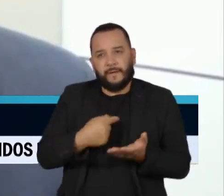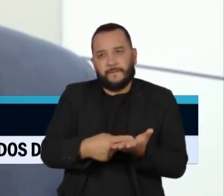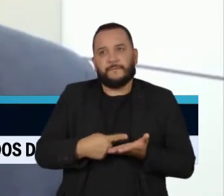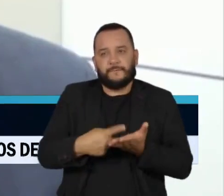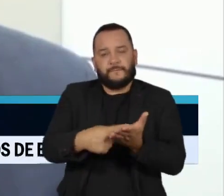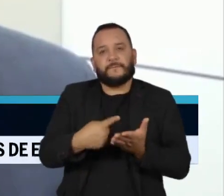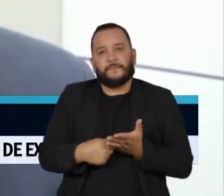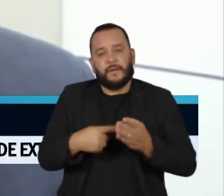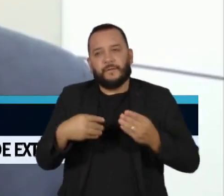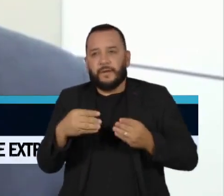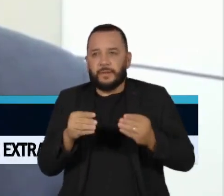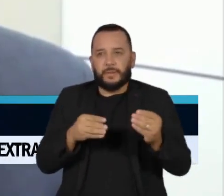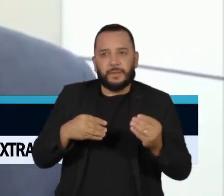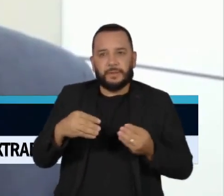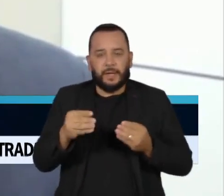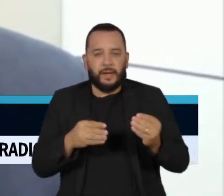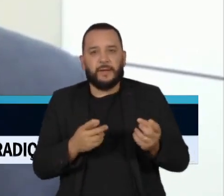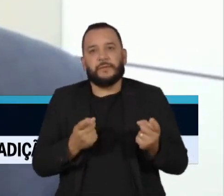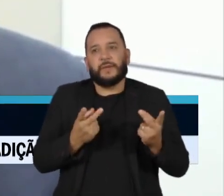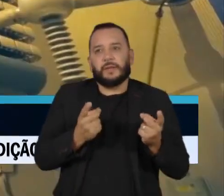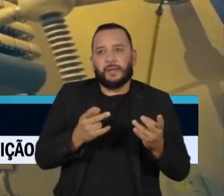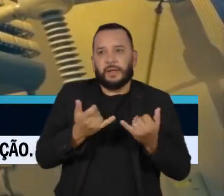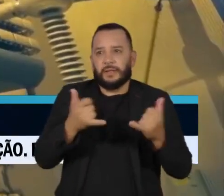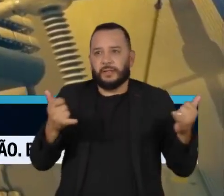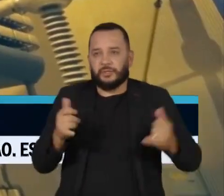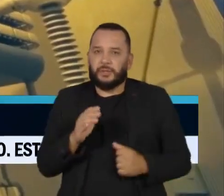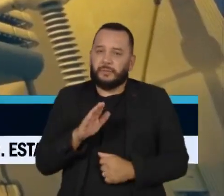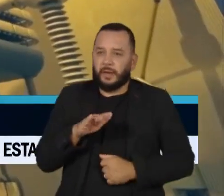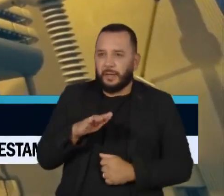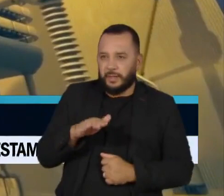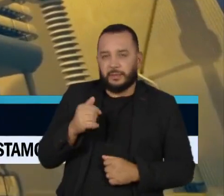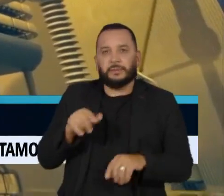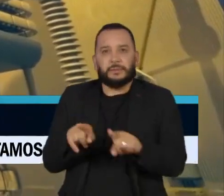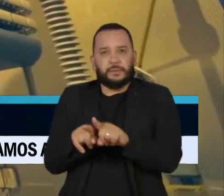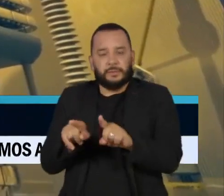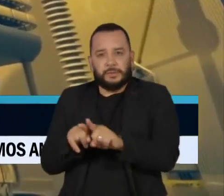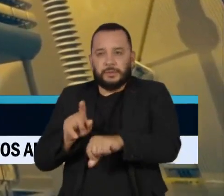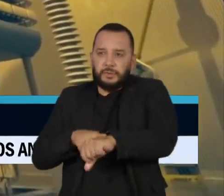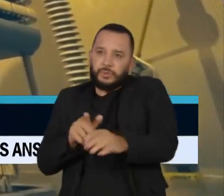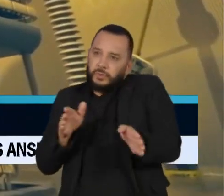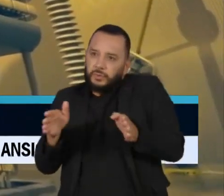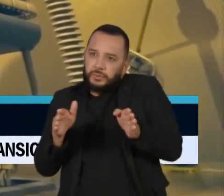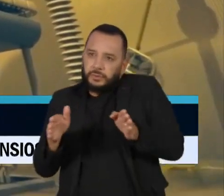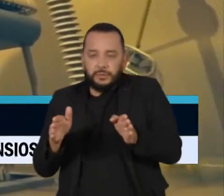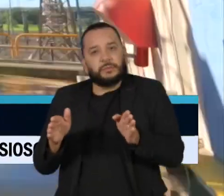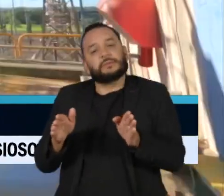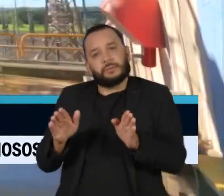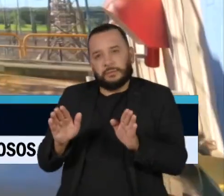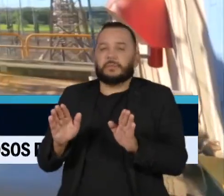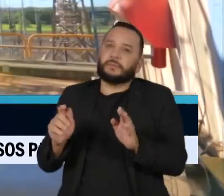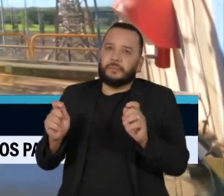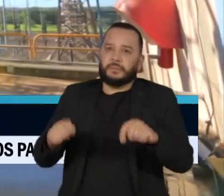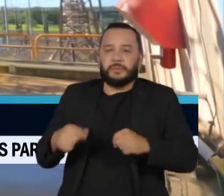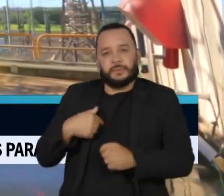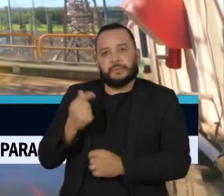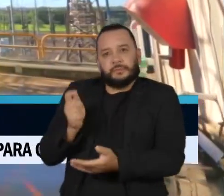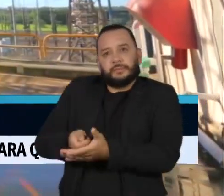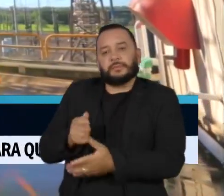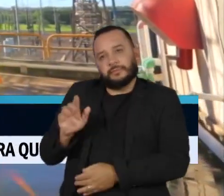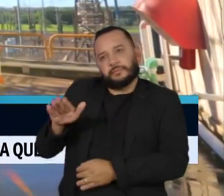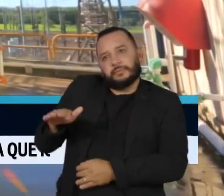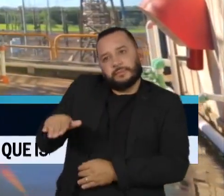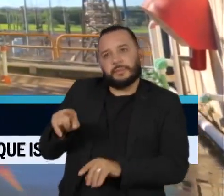os contratos, fornecer tipos de energia em determinados horários a custos menores, então isso acaba